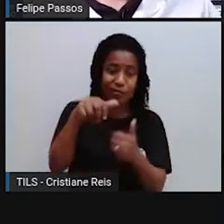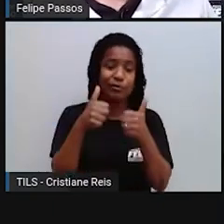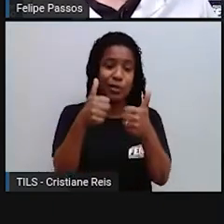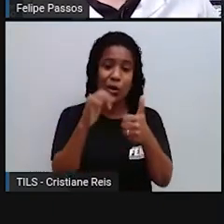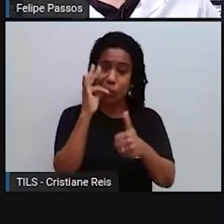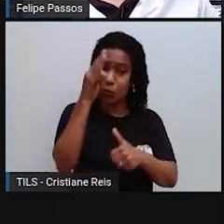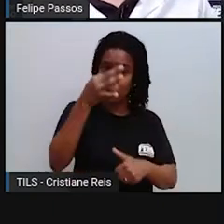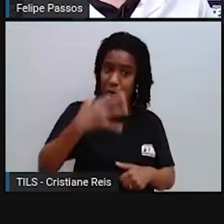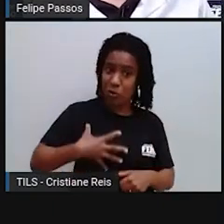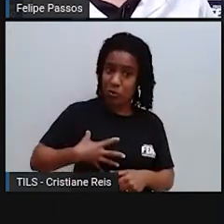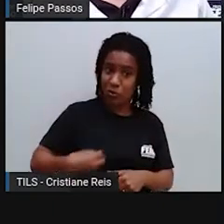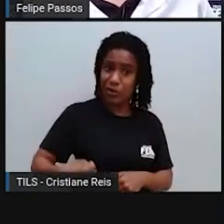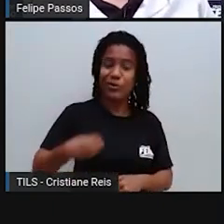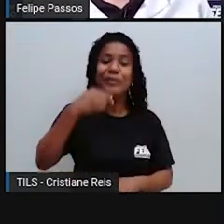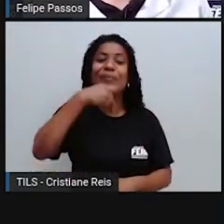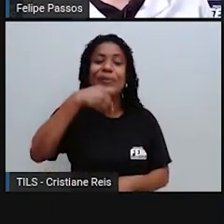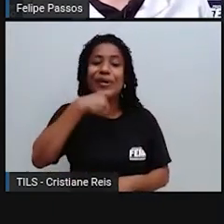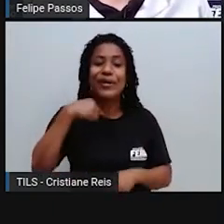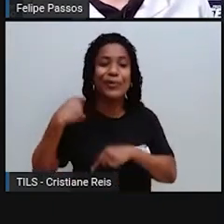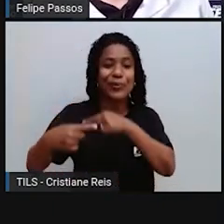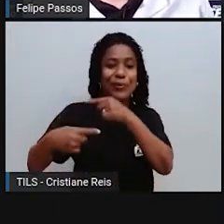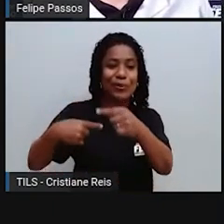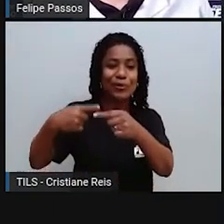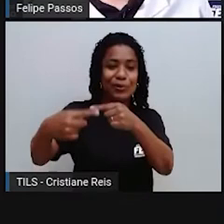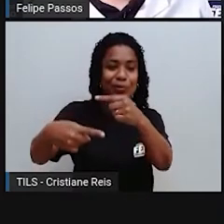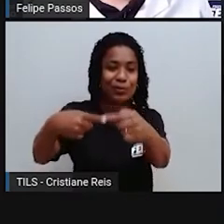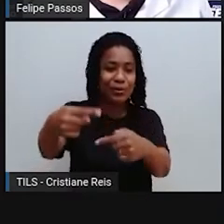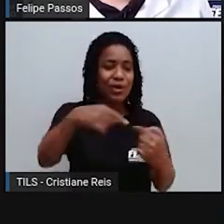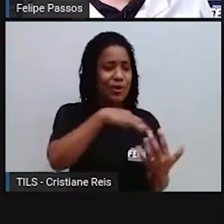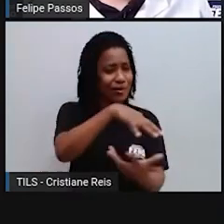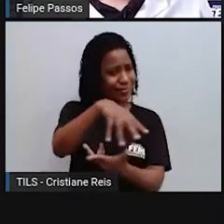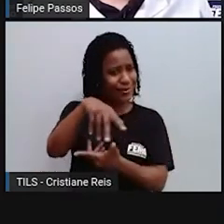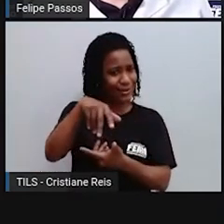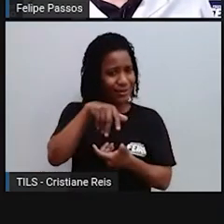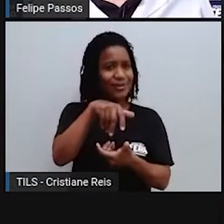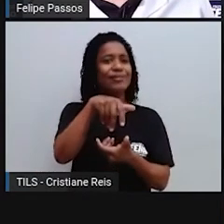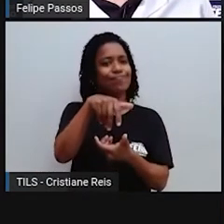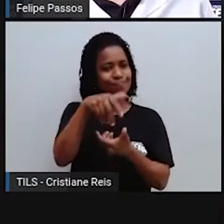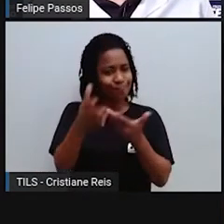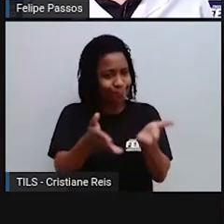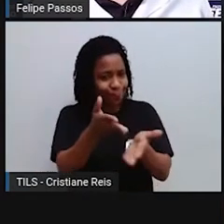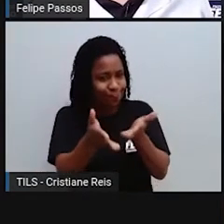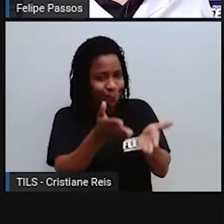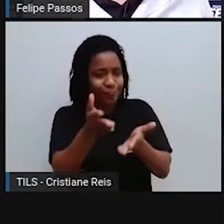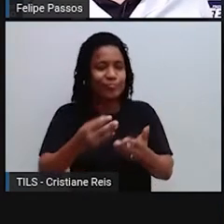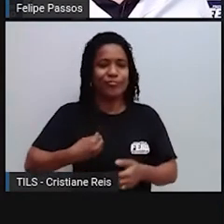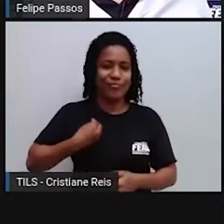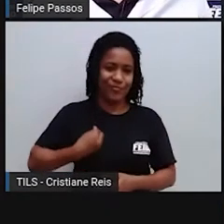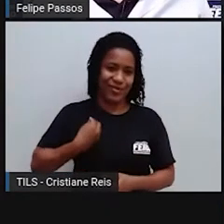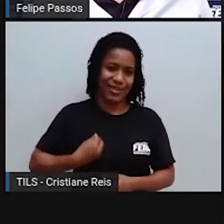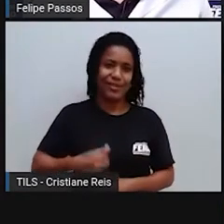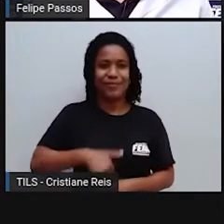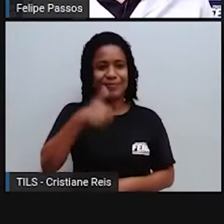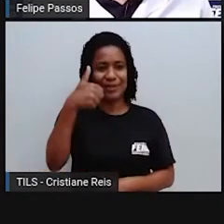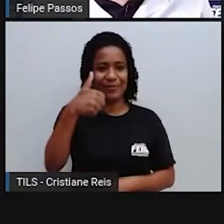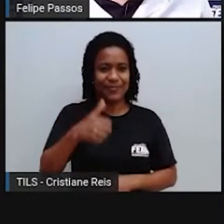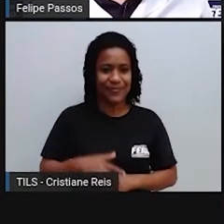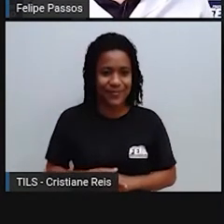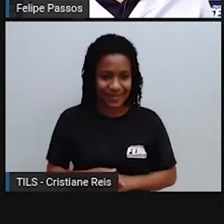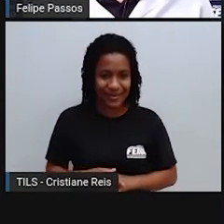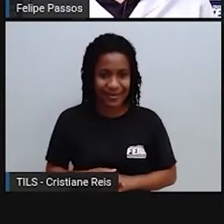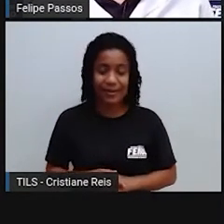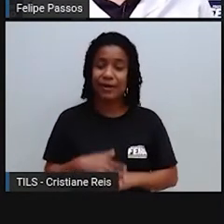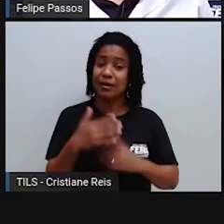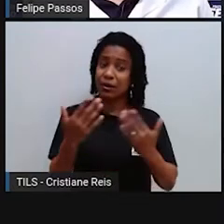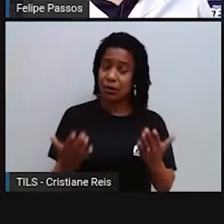nossos netos, nossos bisnetos terem um planeta. Então o que é que a ONU propôs? 17 objetivos em escala global,